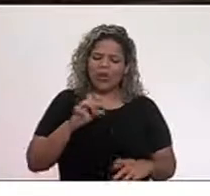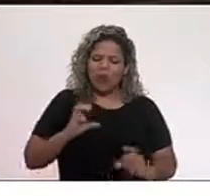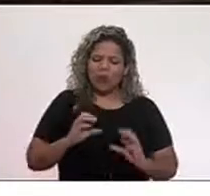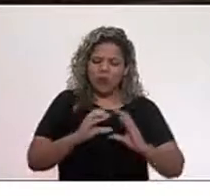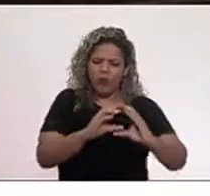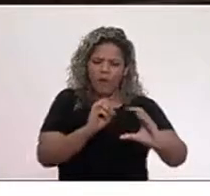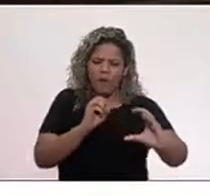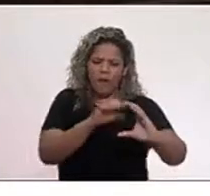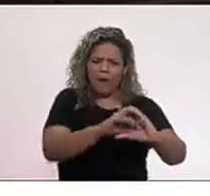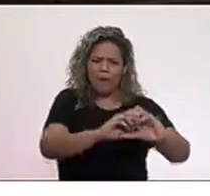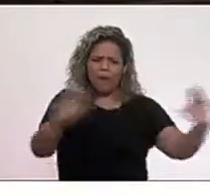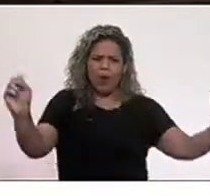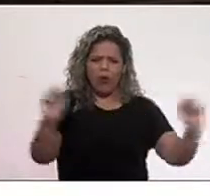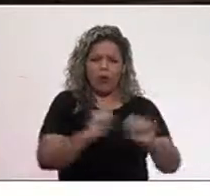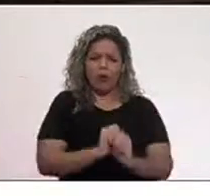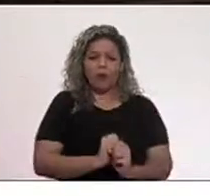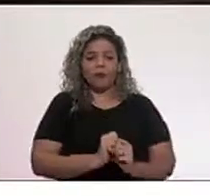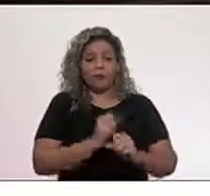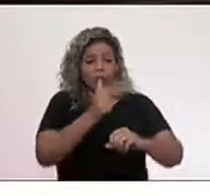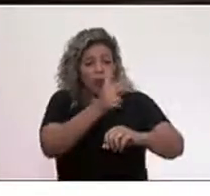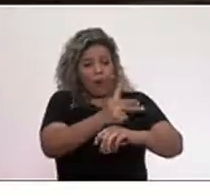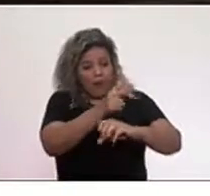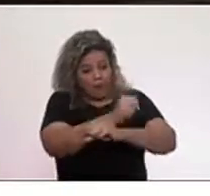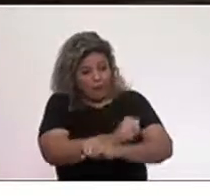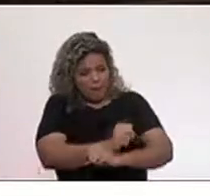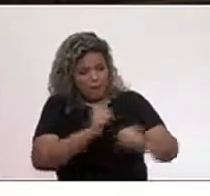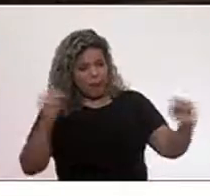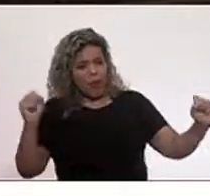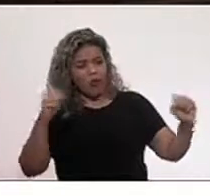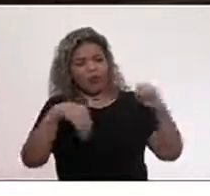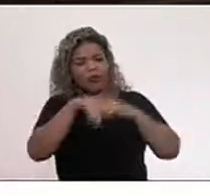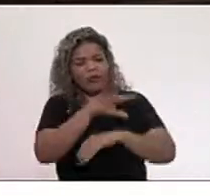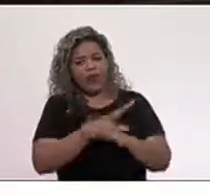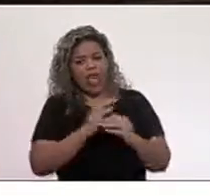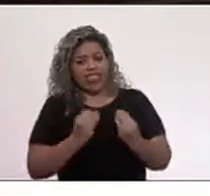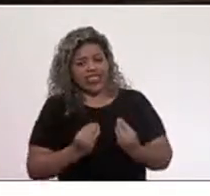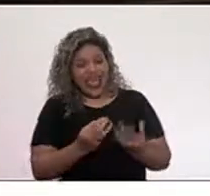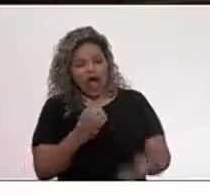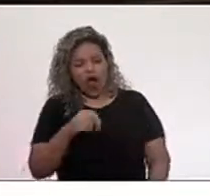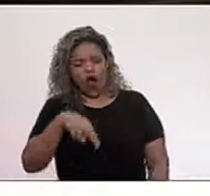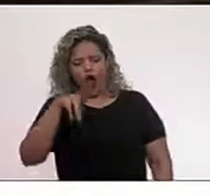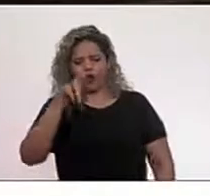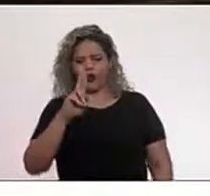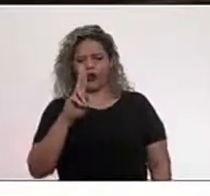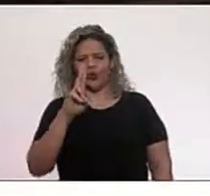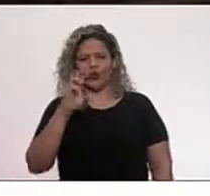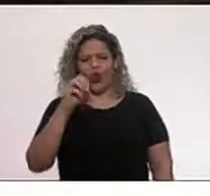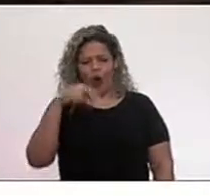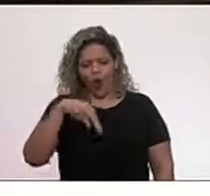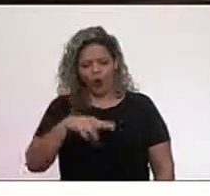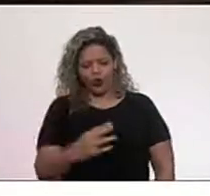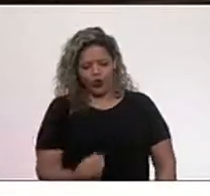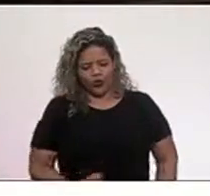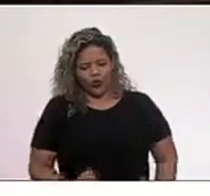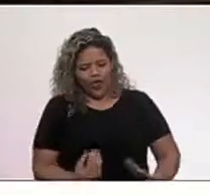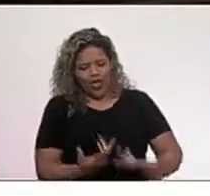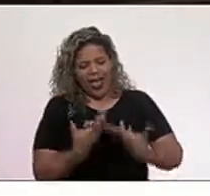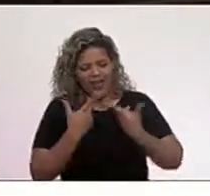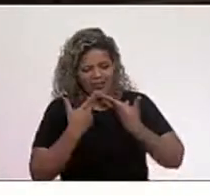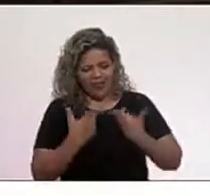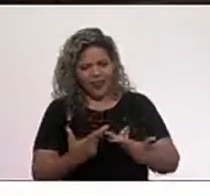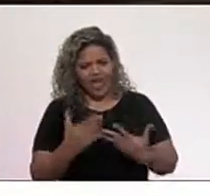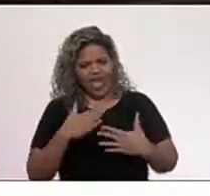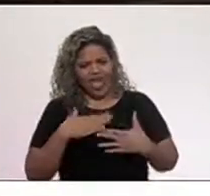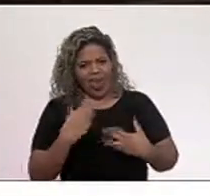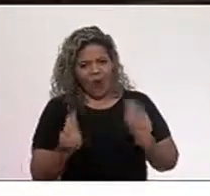não só isso, senhor presidente, um míssil respaldado pela ONU. Enfim, além de ser uma fala que